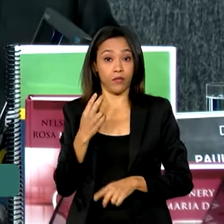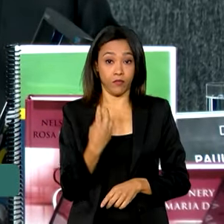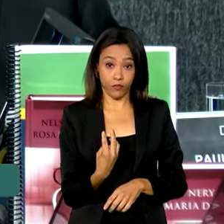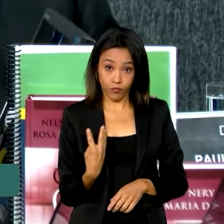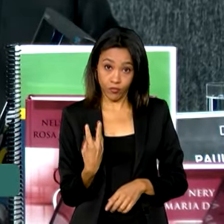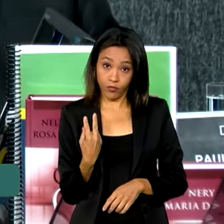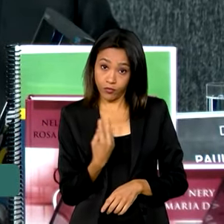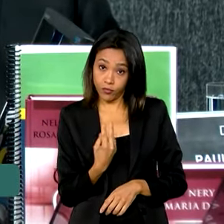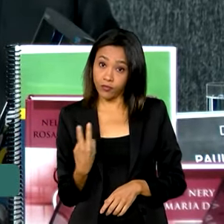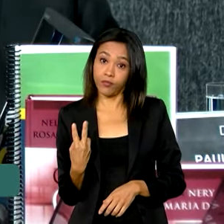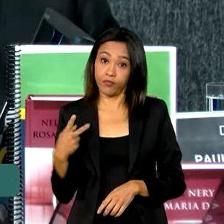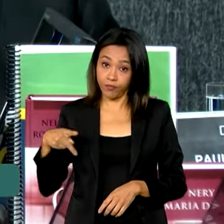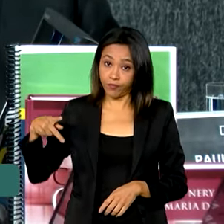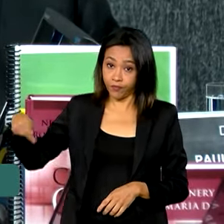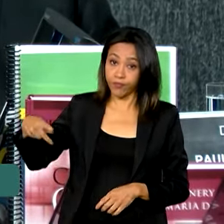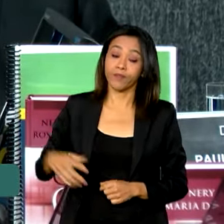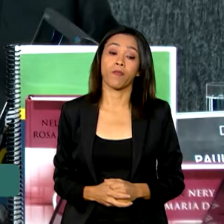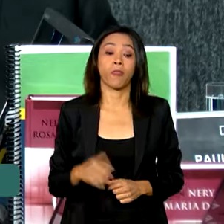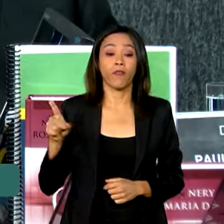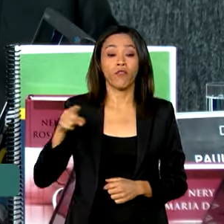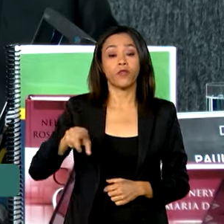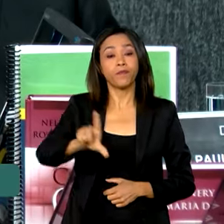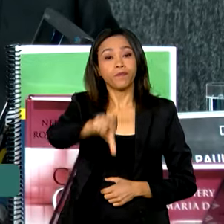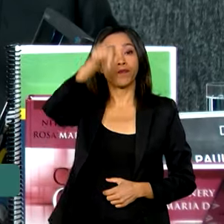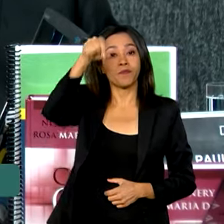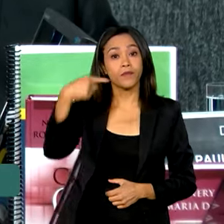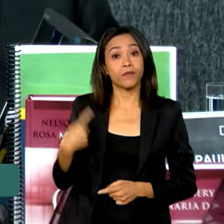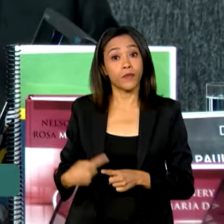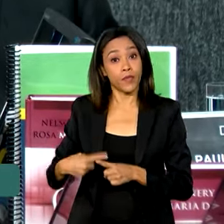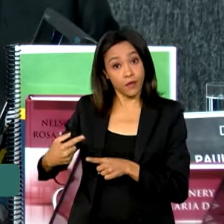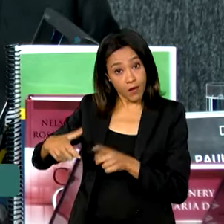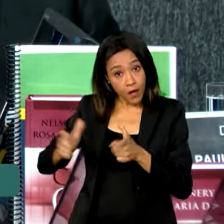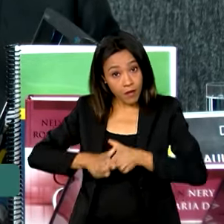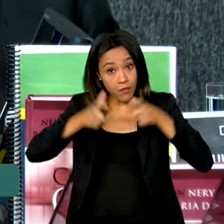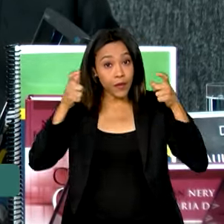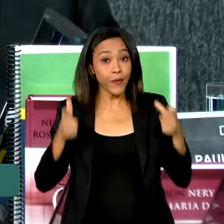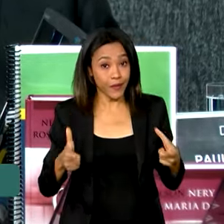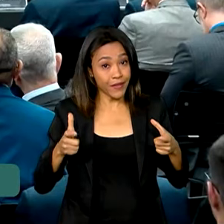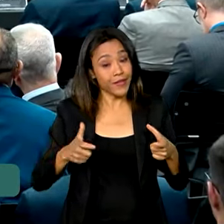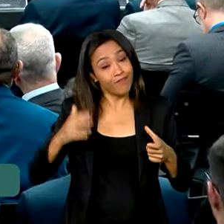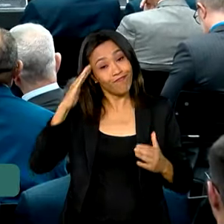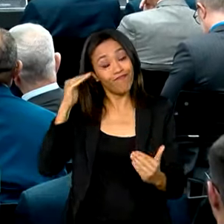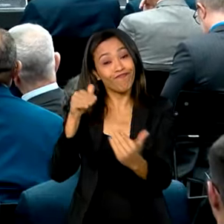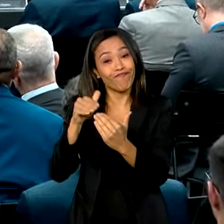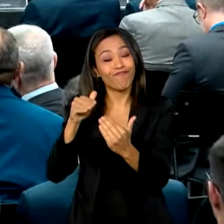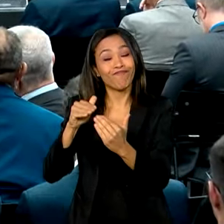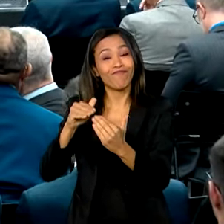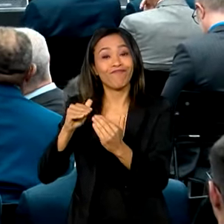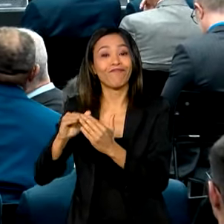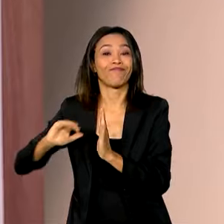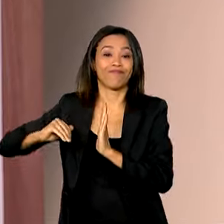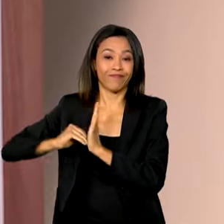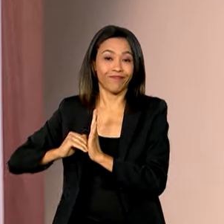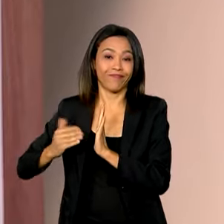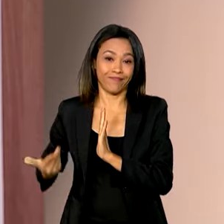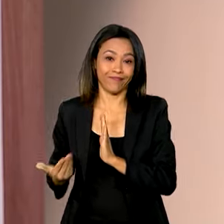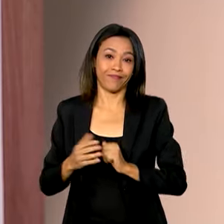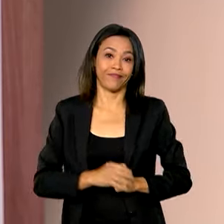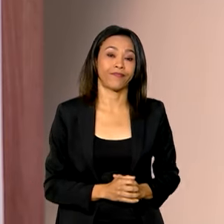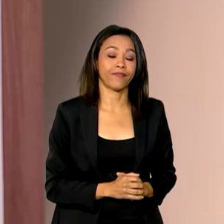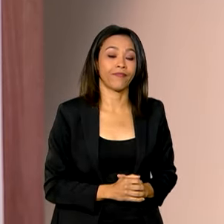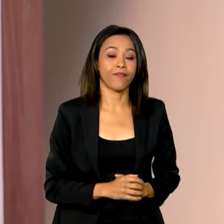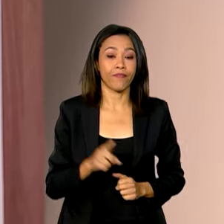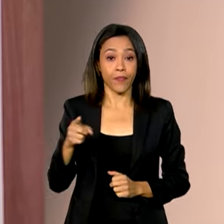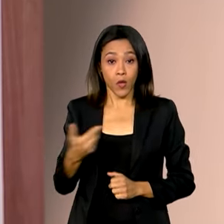Campo Bel foi nomeado pelo presidente Lula após aprovação por ampla maioria no Senado Federal. Os